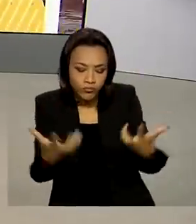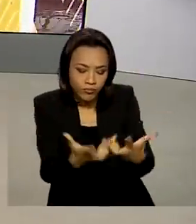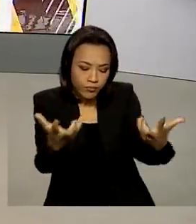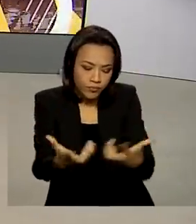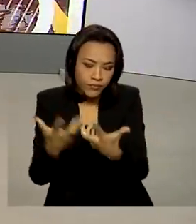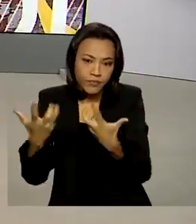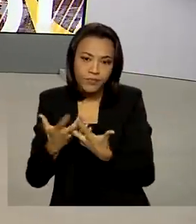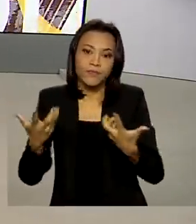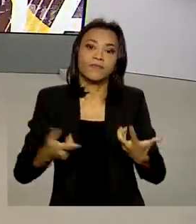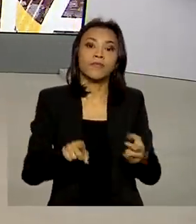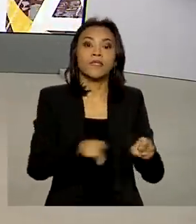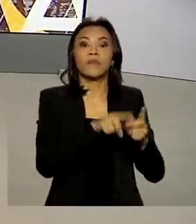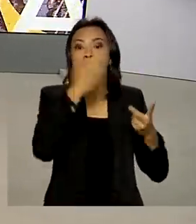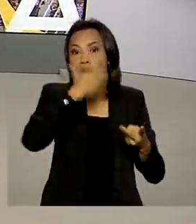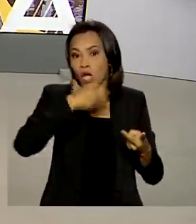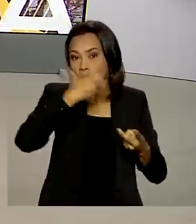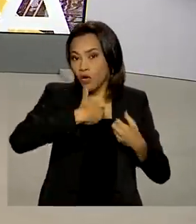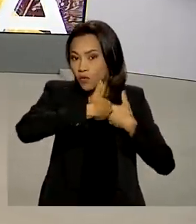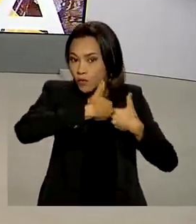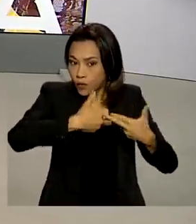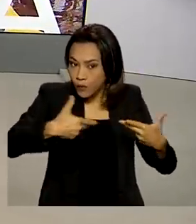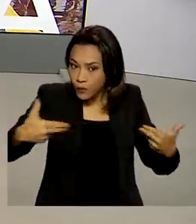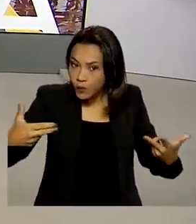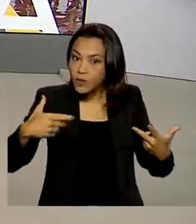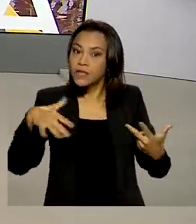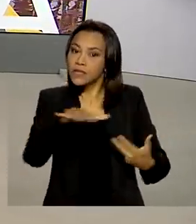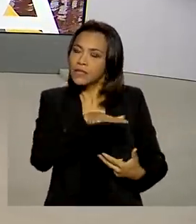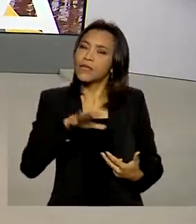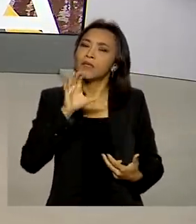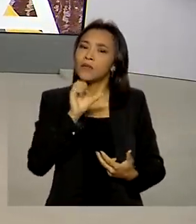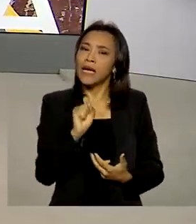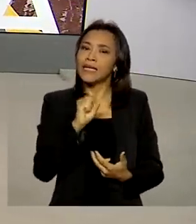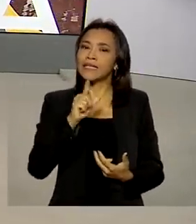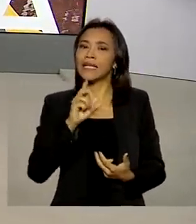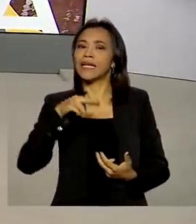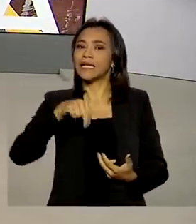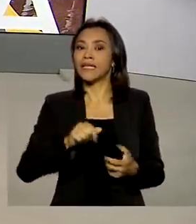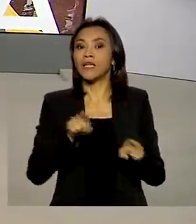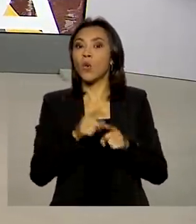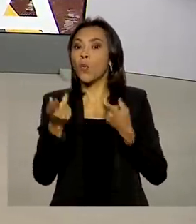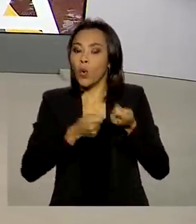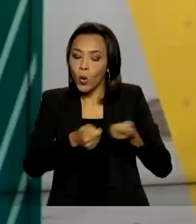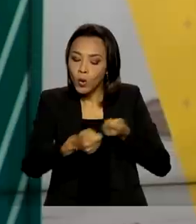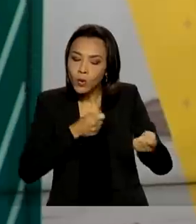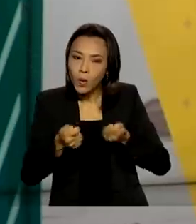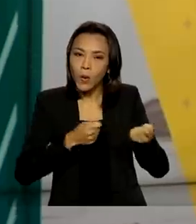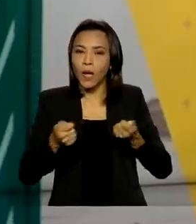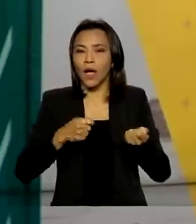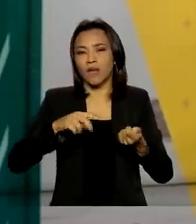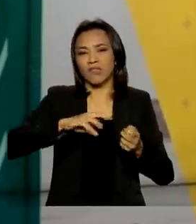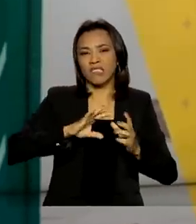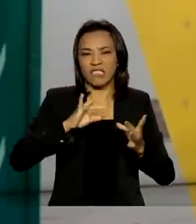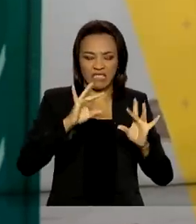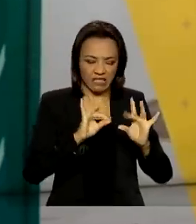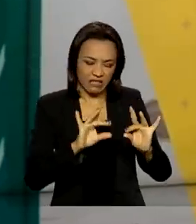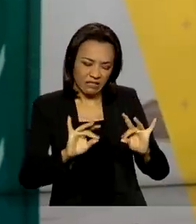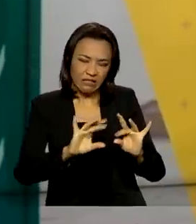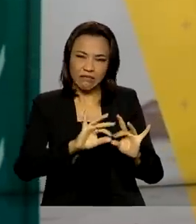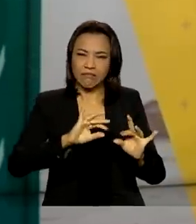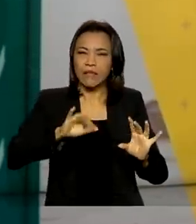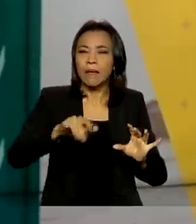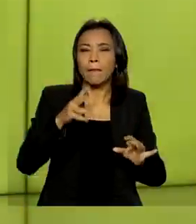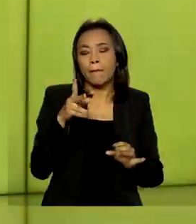solo, produção de frutas sob condições salinas e controle biológico de pragas. O ministro da